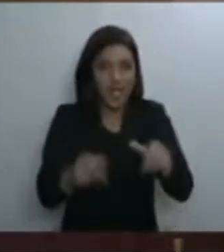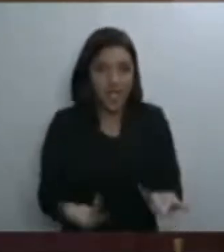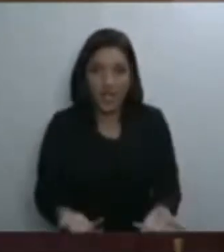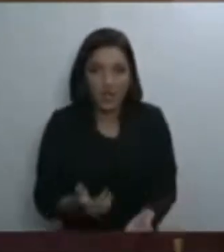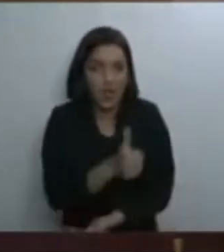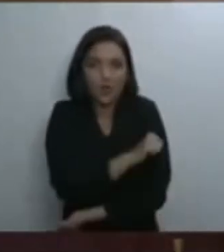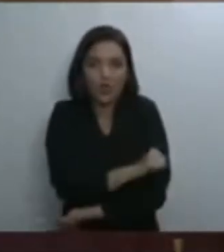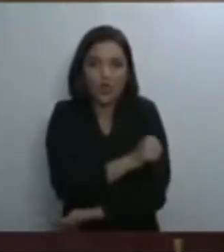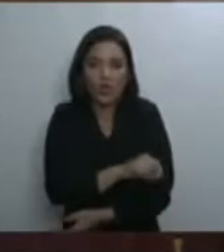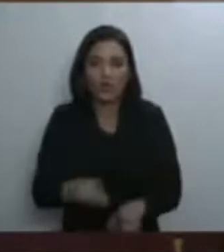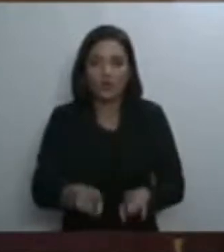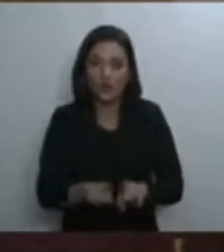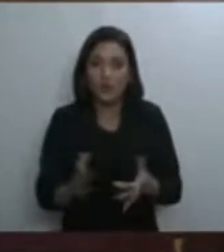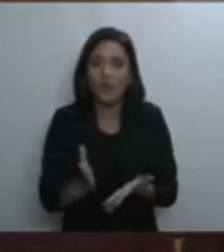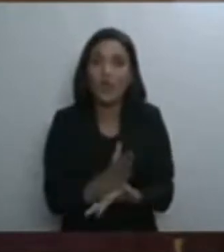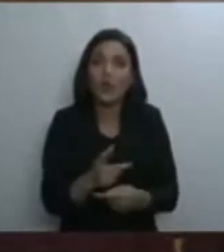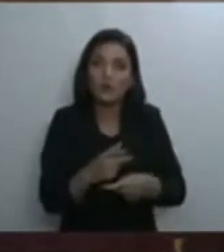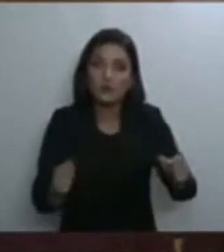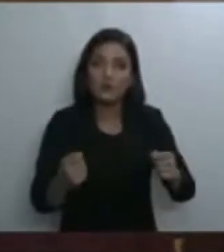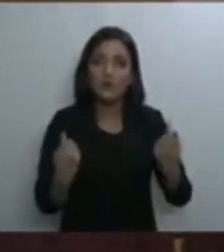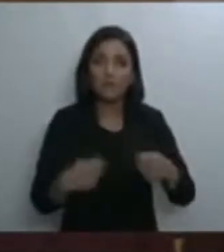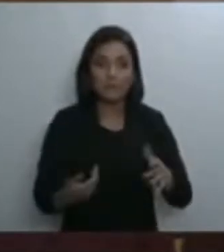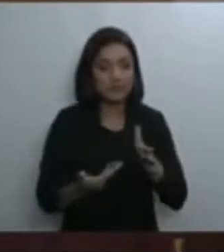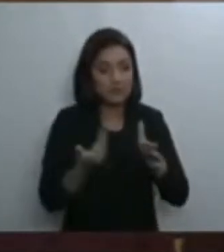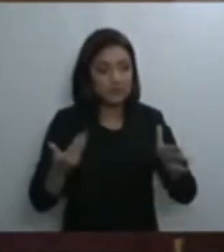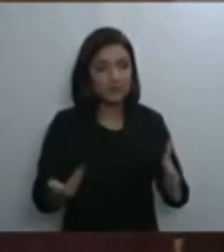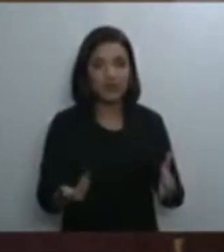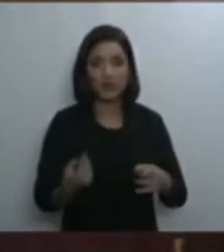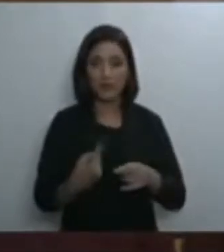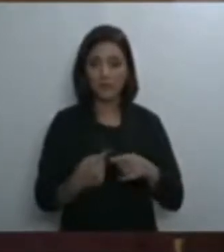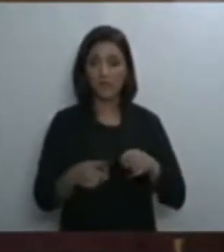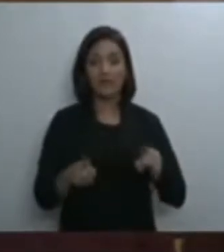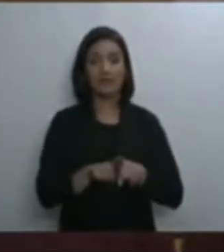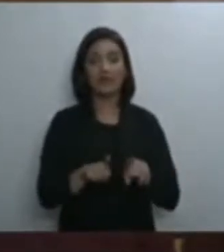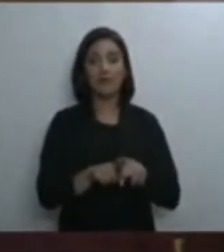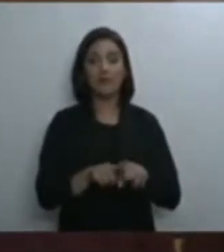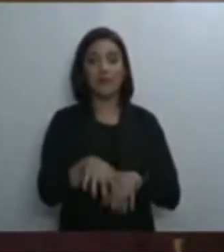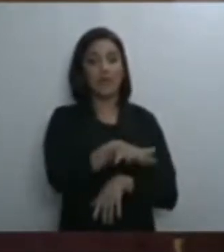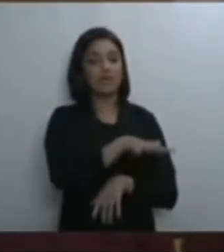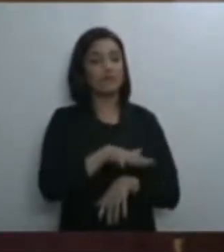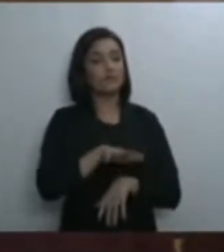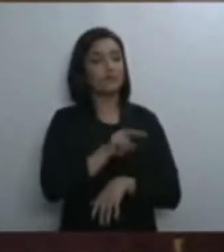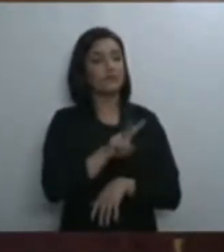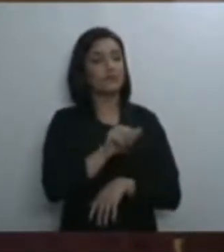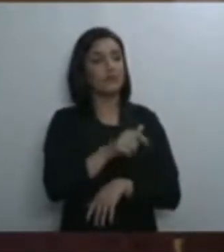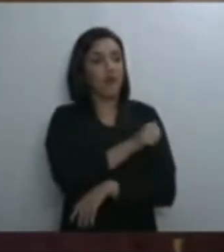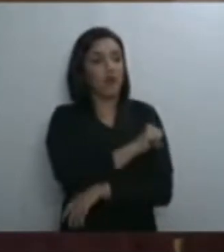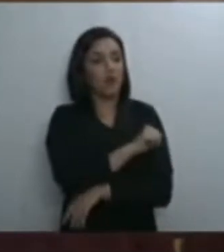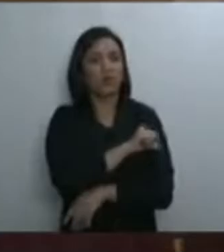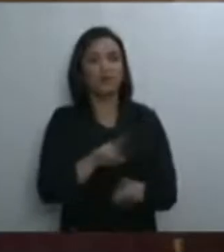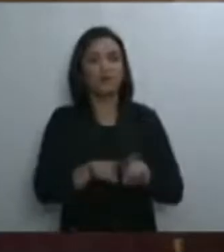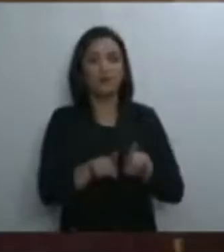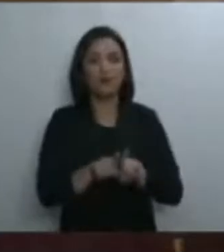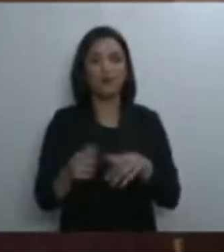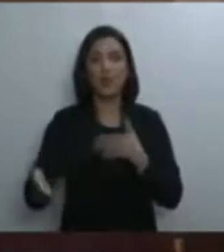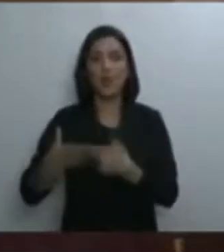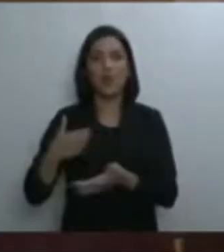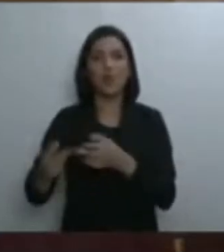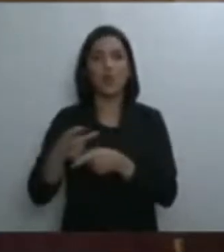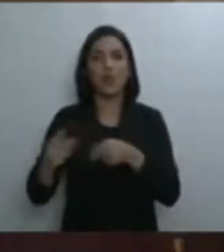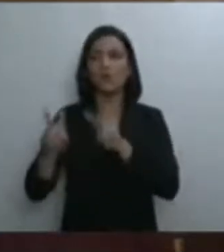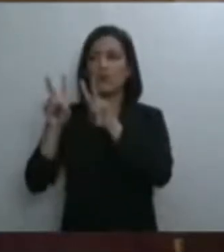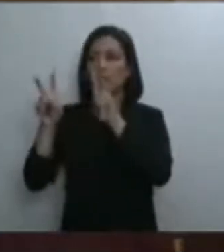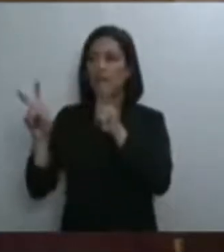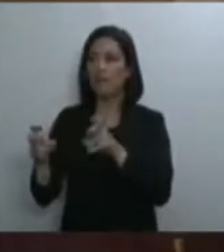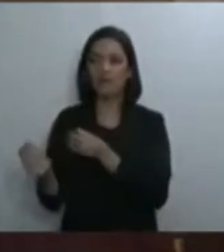retirado, porque também ela se tornou algo espiritual. Qualquer coisa tem a